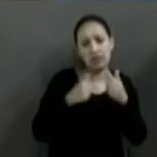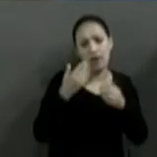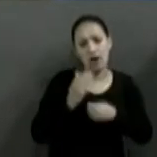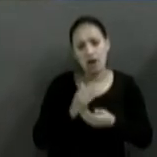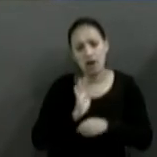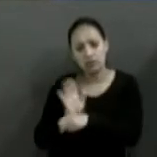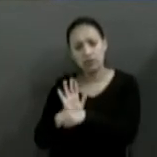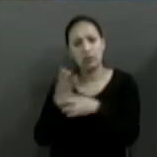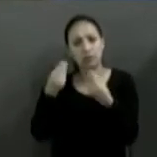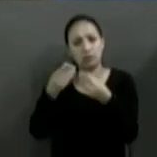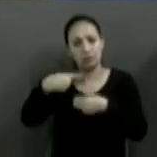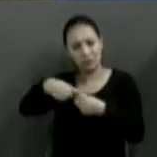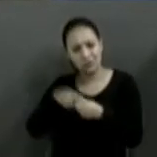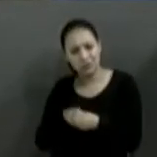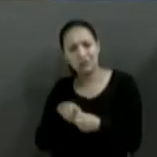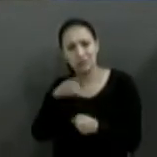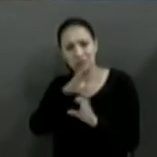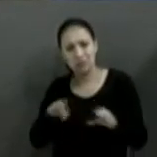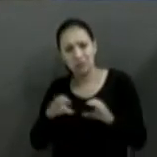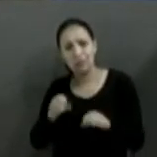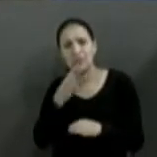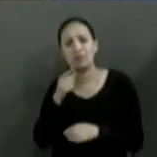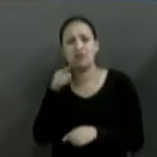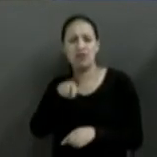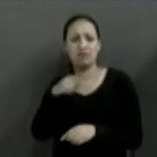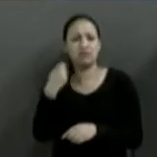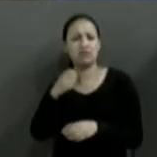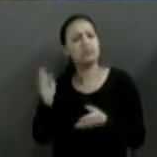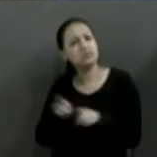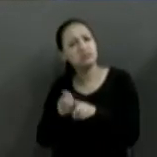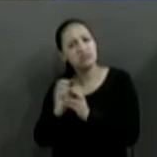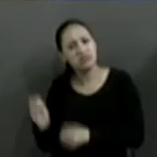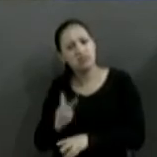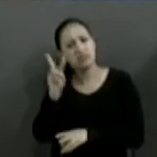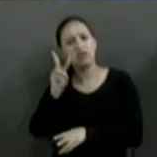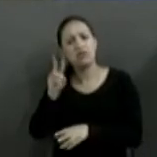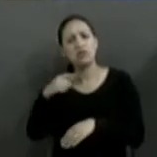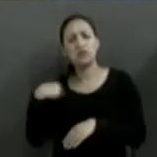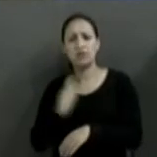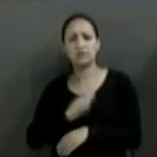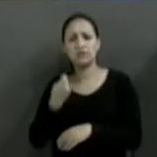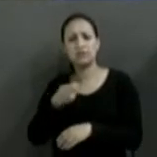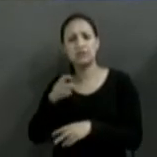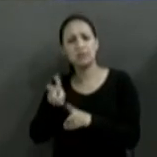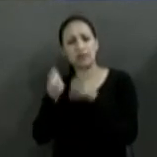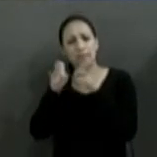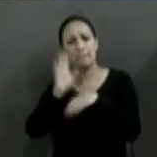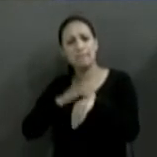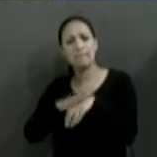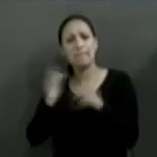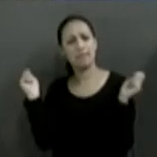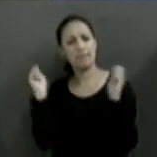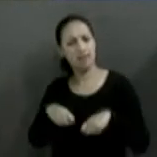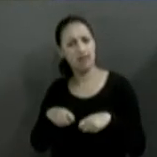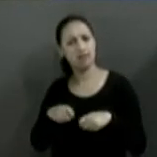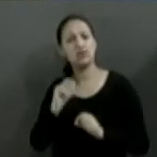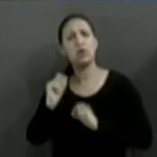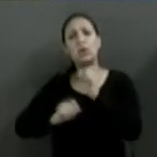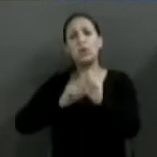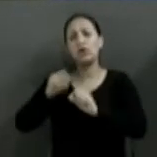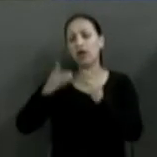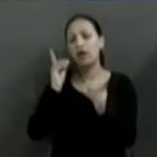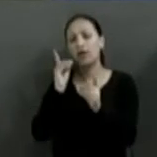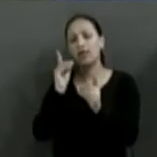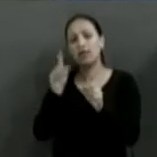e que eu acredito que também devam ser valorizadas. Eu acho que a gente tem que olhar mais a questão da competência e o que realmente vem de encontro é o que a